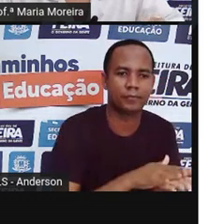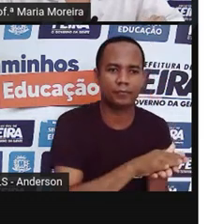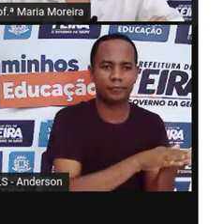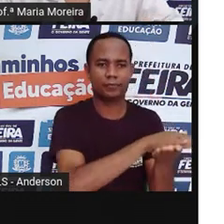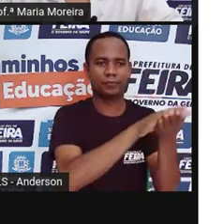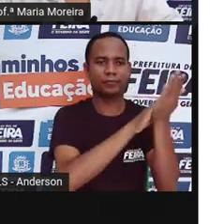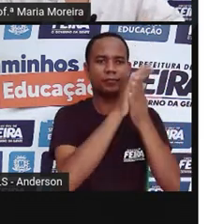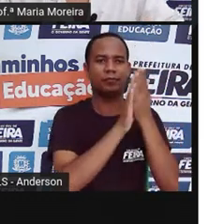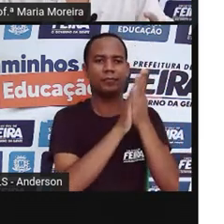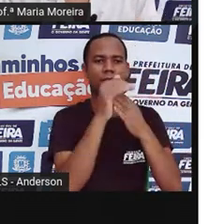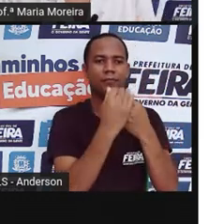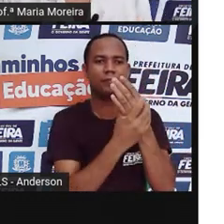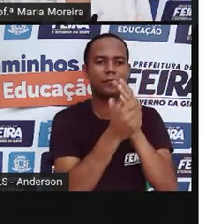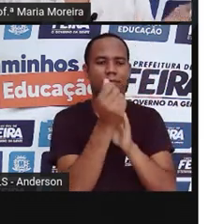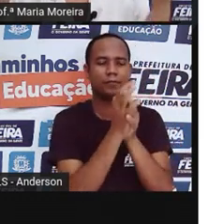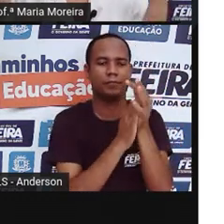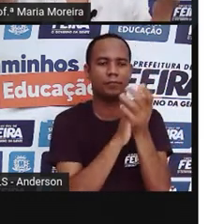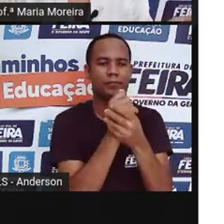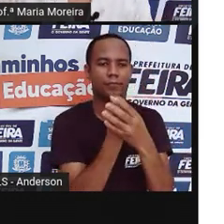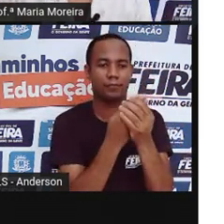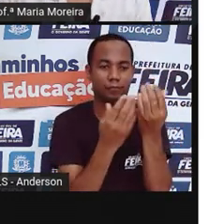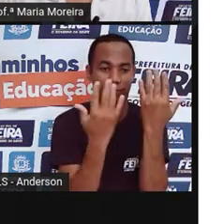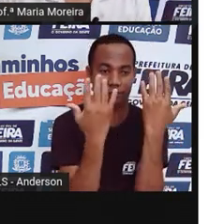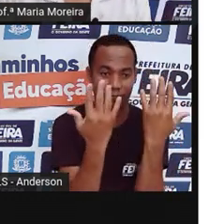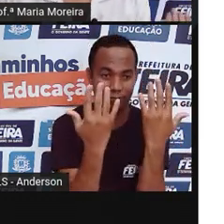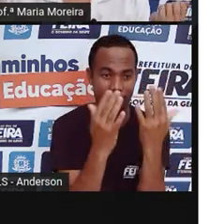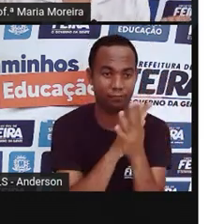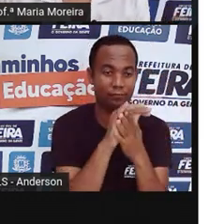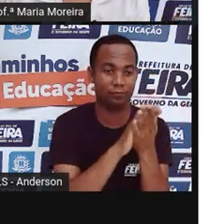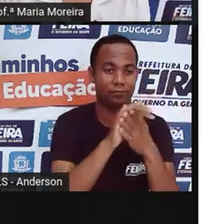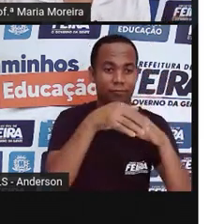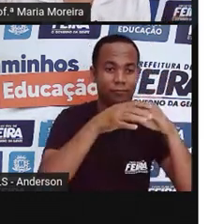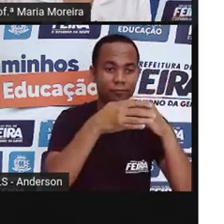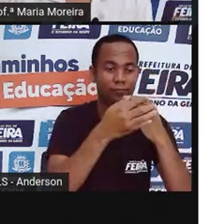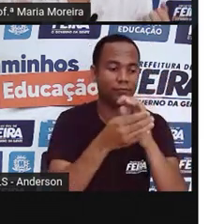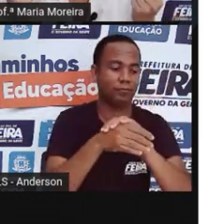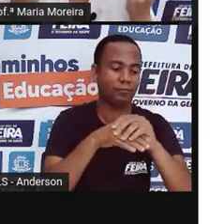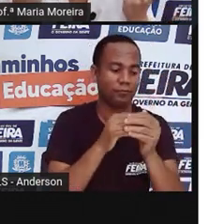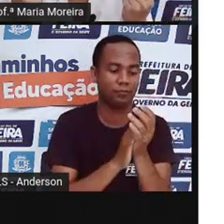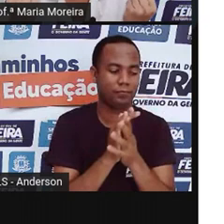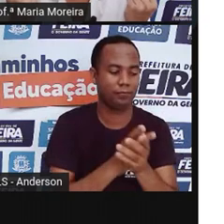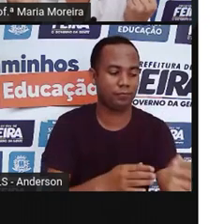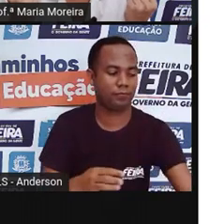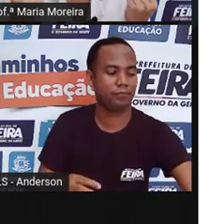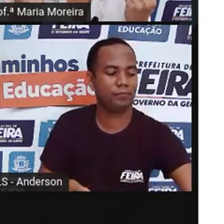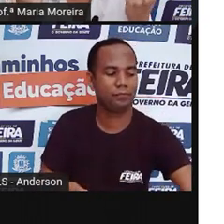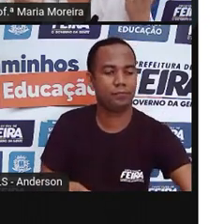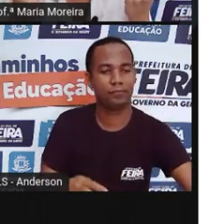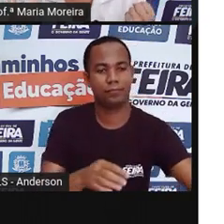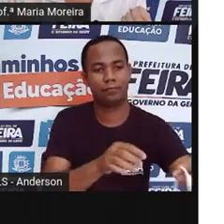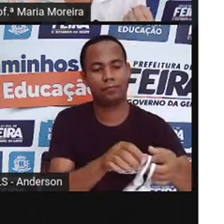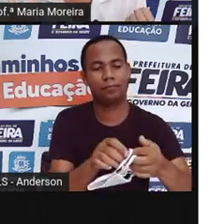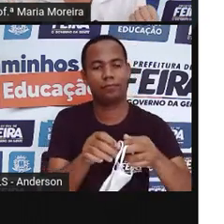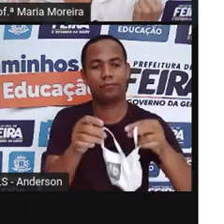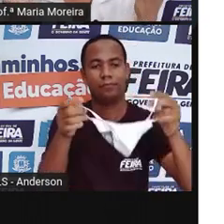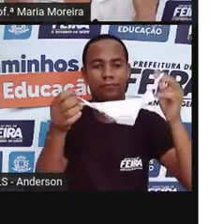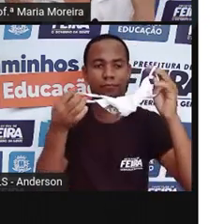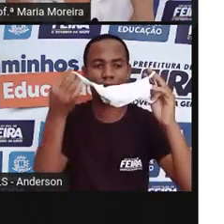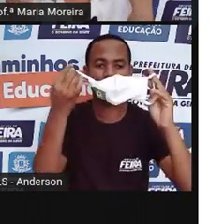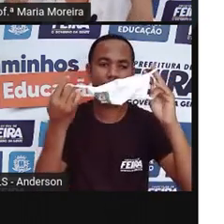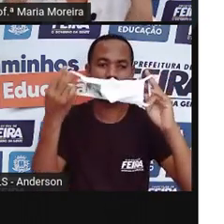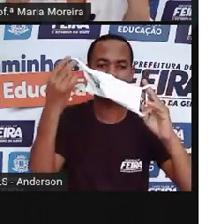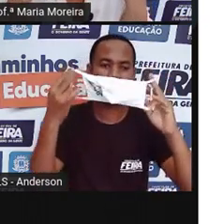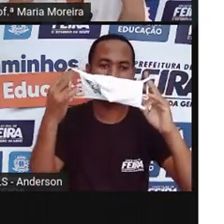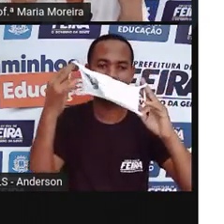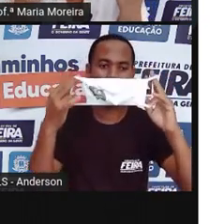a unha está bem limpinha, tá? Usem álcool em gel, usem máscara, fiquem bem guardadinhos para que em breve a gente possa